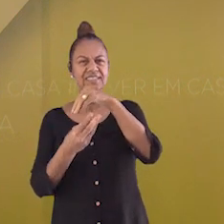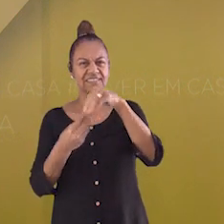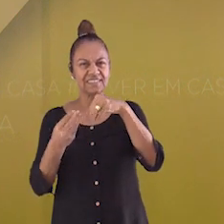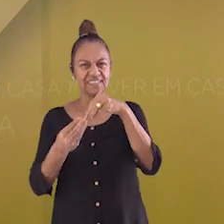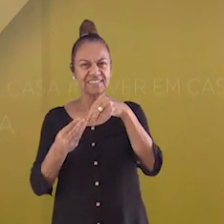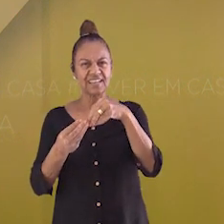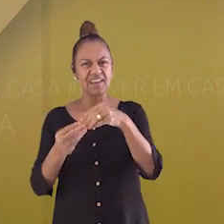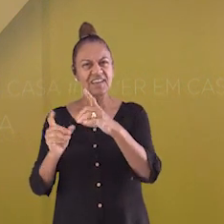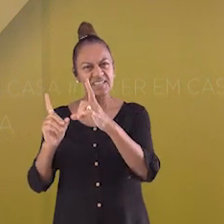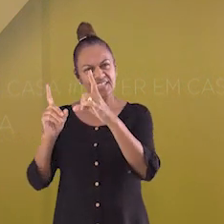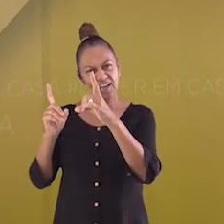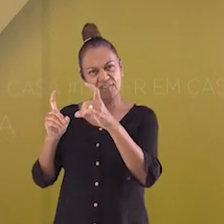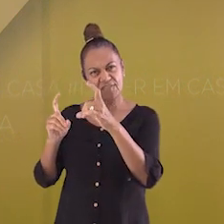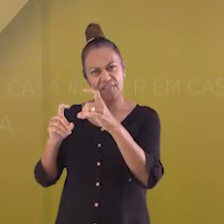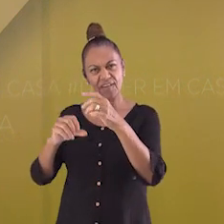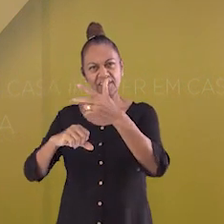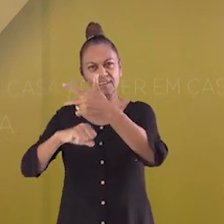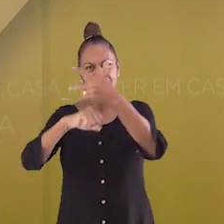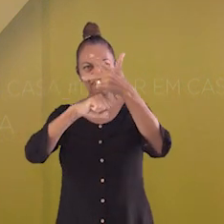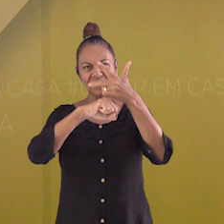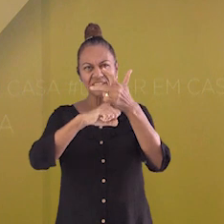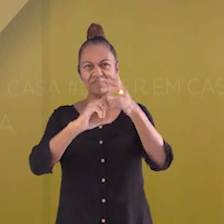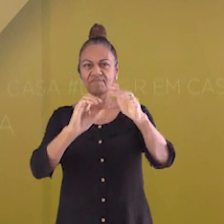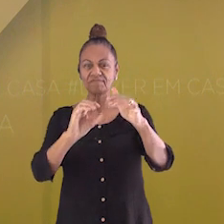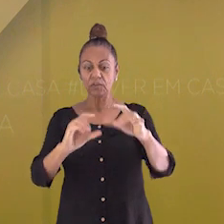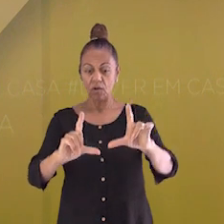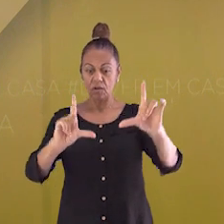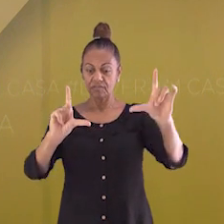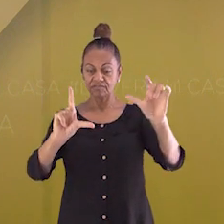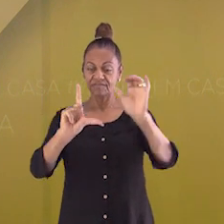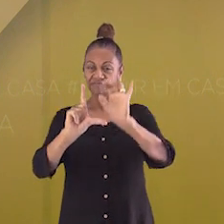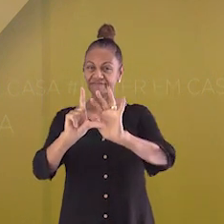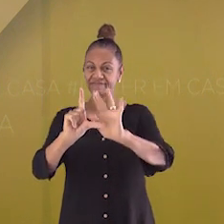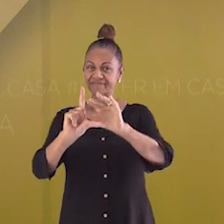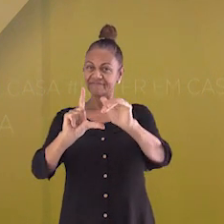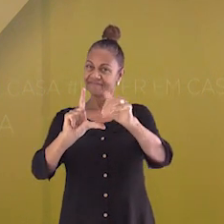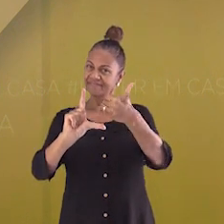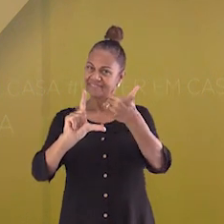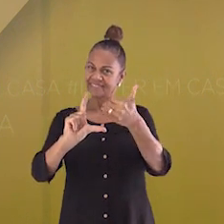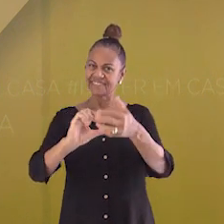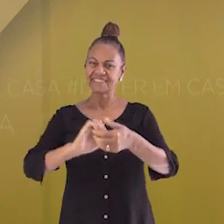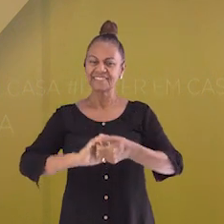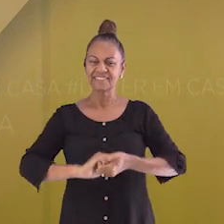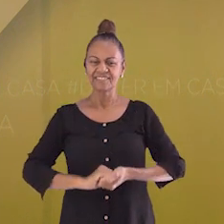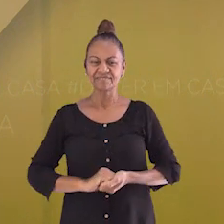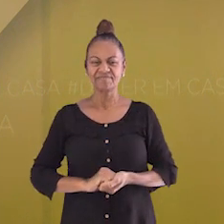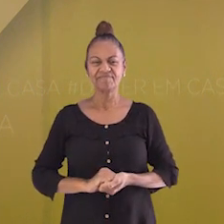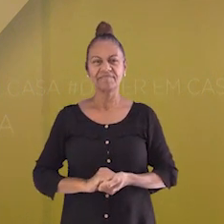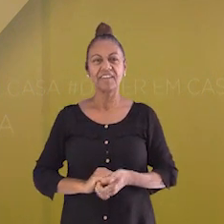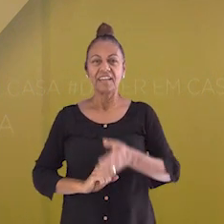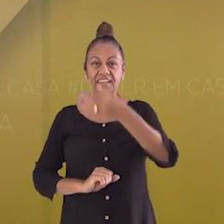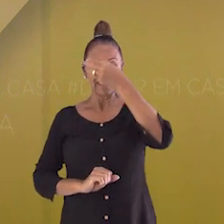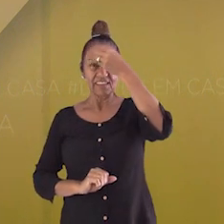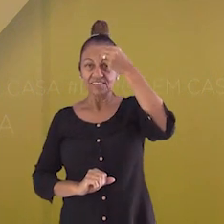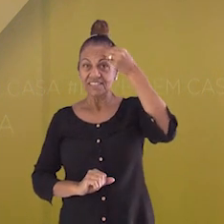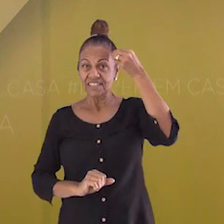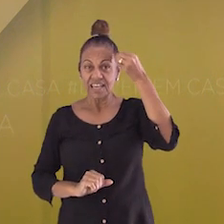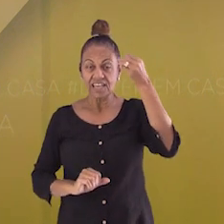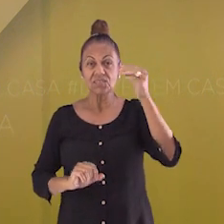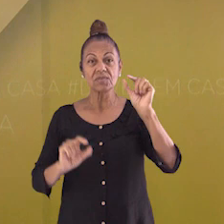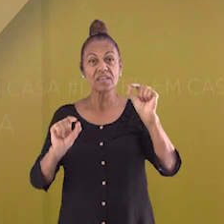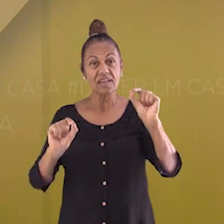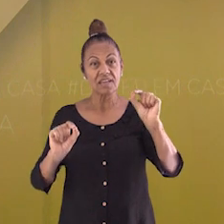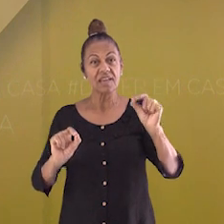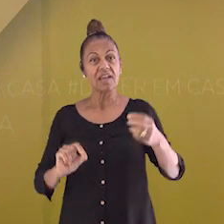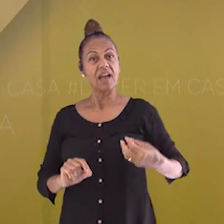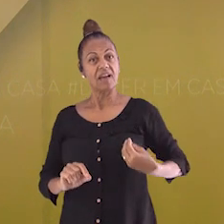são essas. Envie suas fotos e vídeos para o QR Code que está aqui no slide. E não